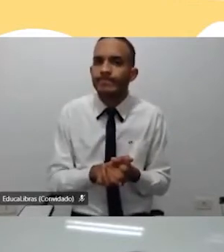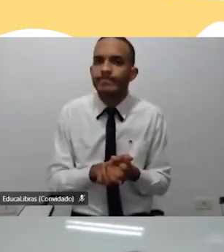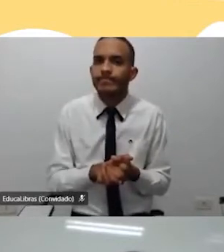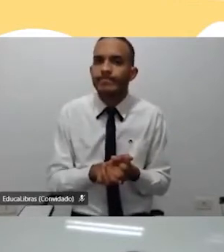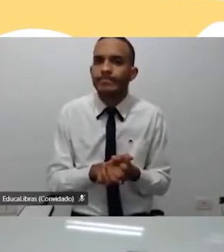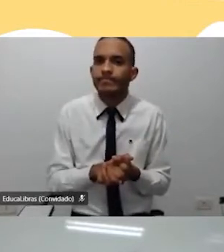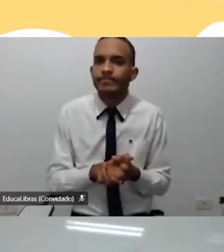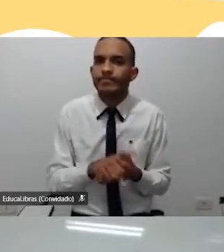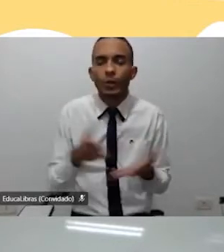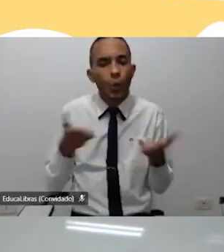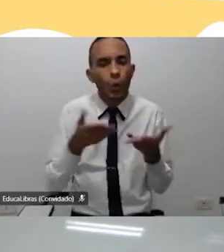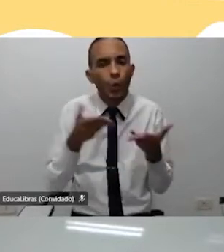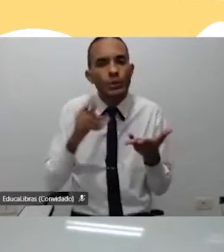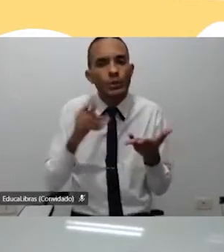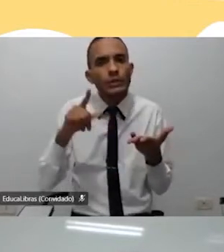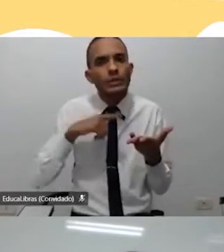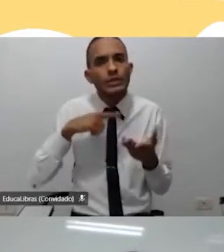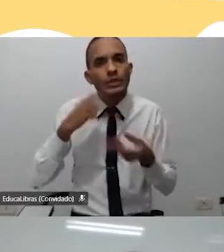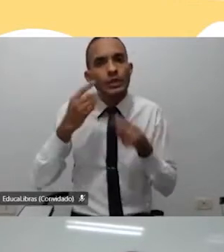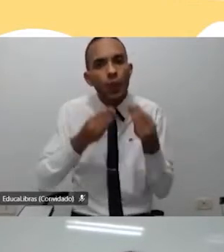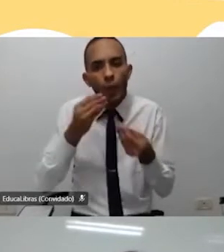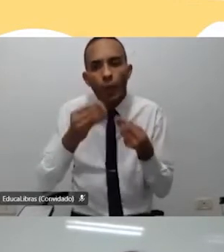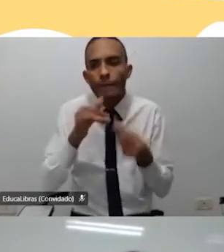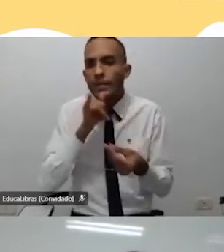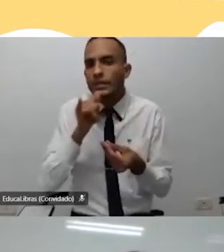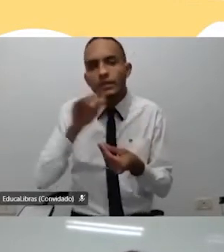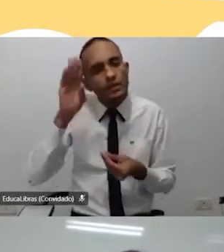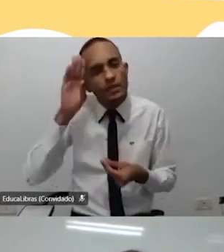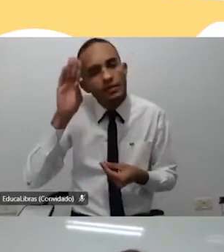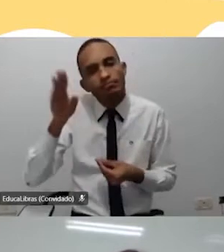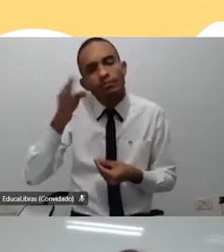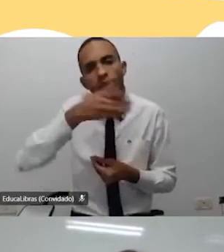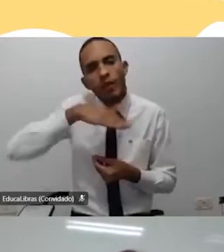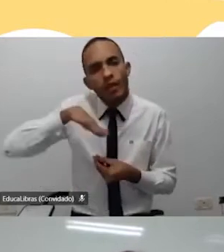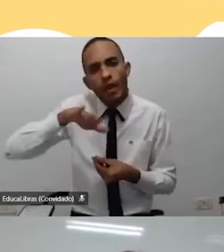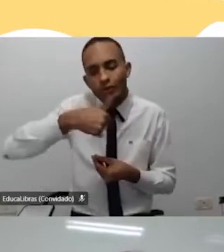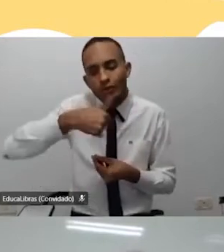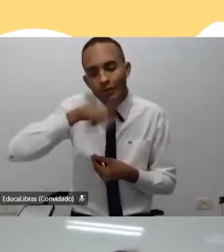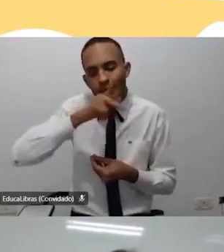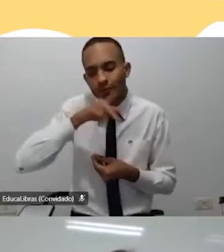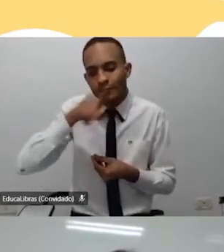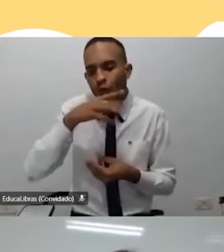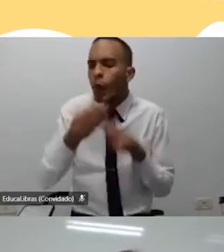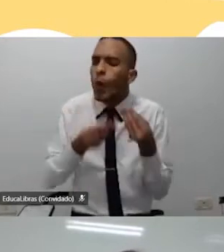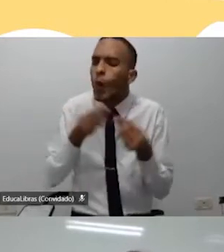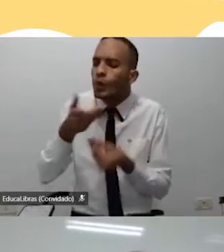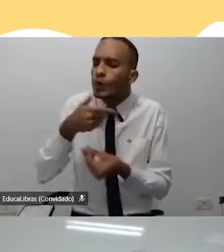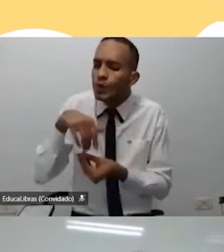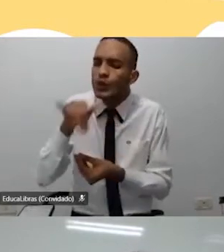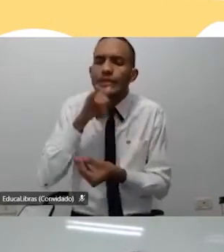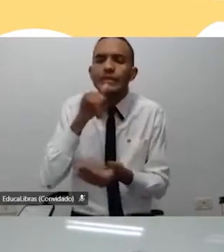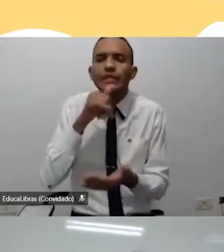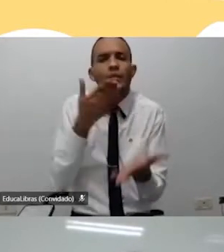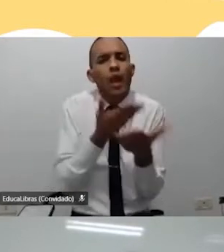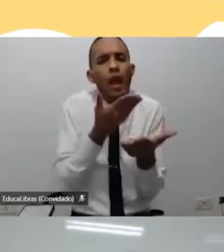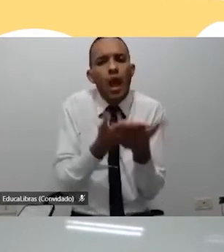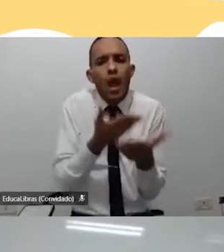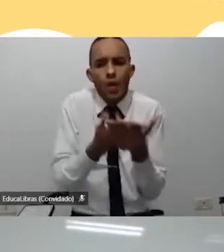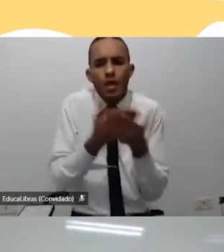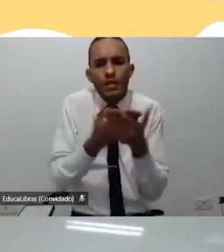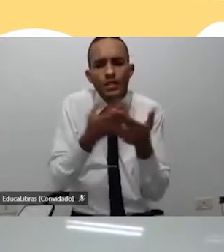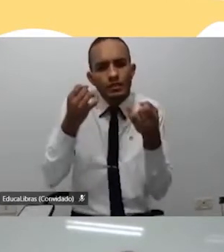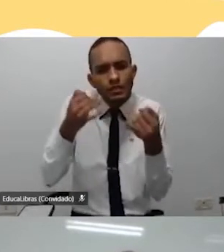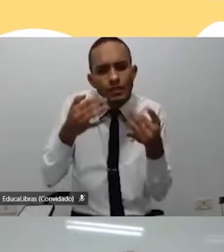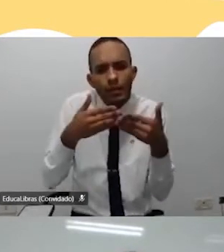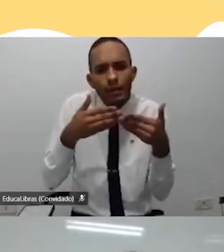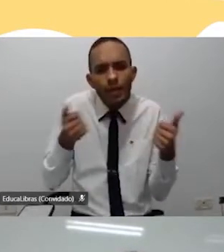que hoje ali tem que ser um carro-chefe para nós educadores, né, como é que a nossa aula traz